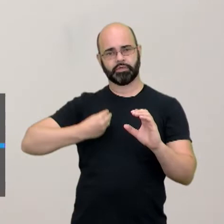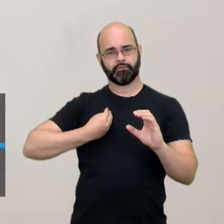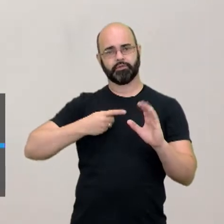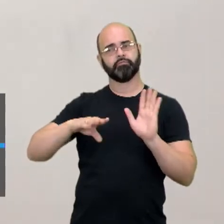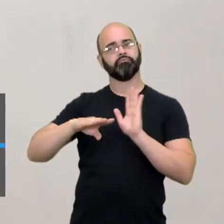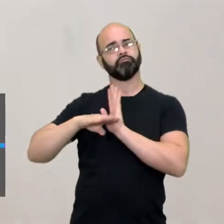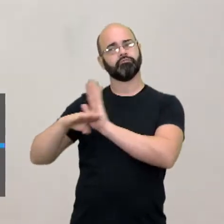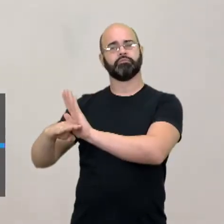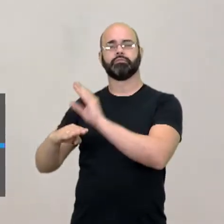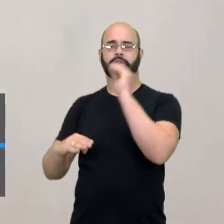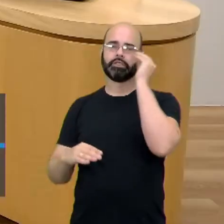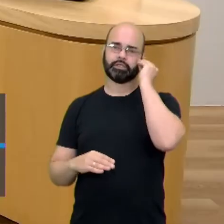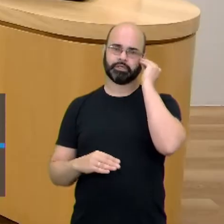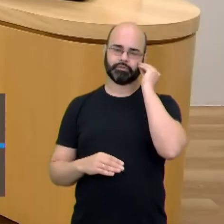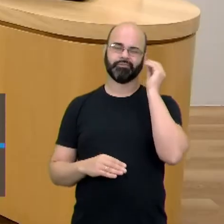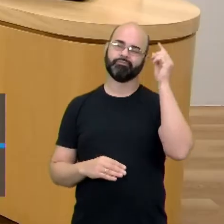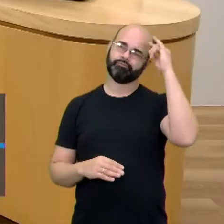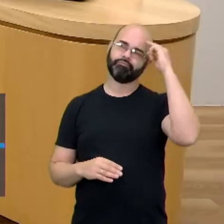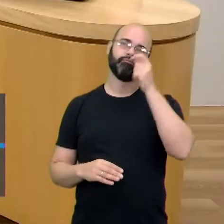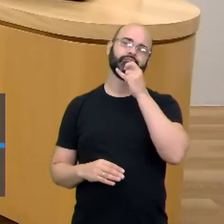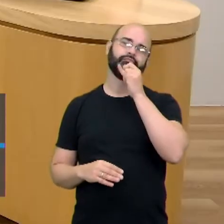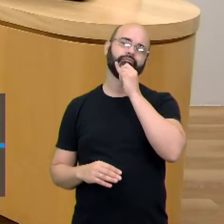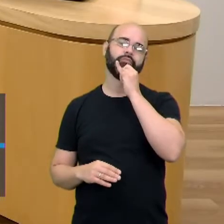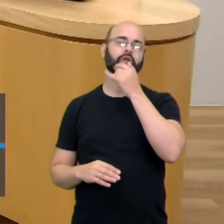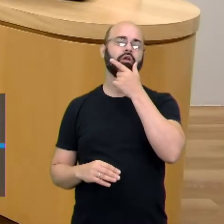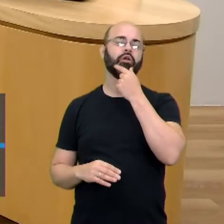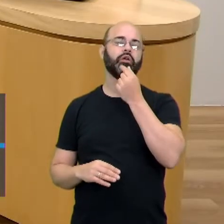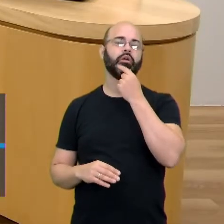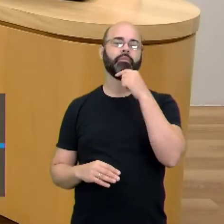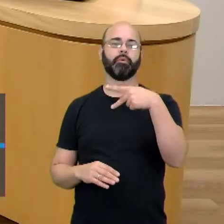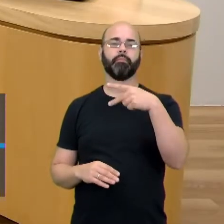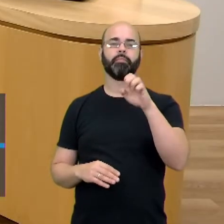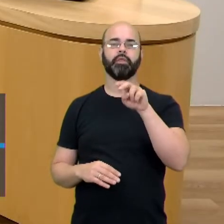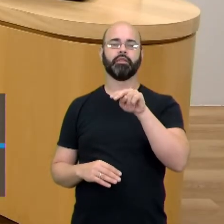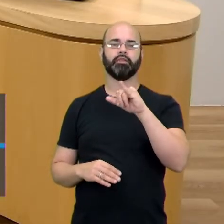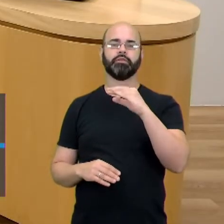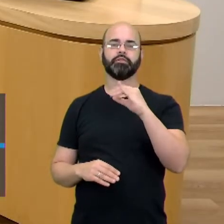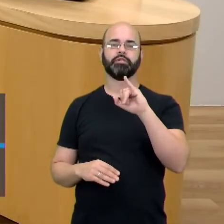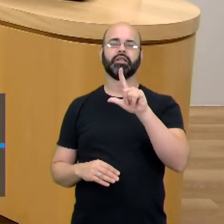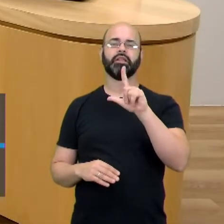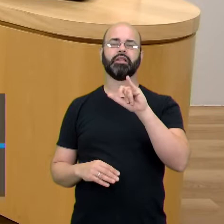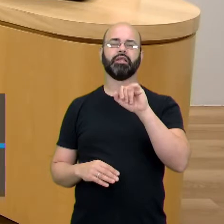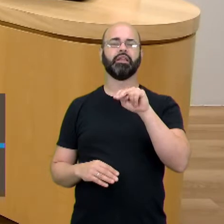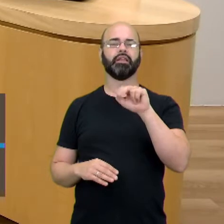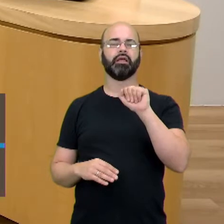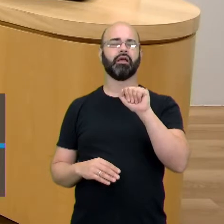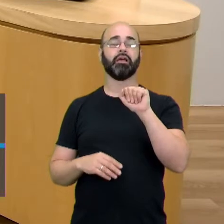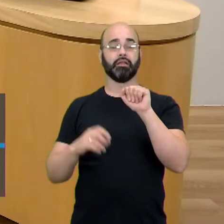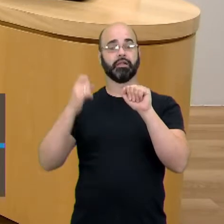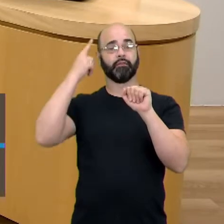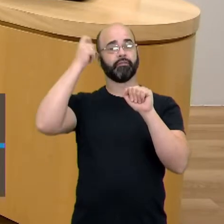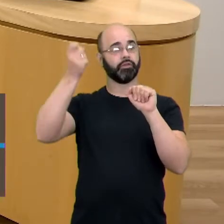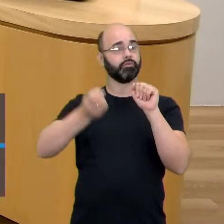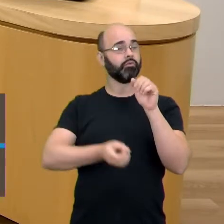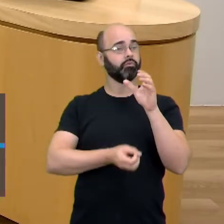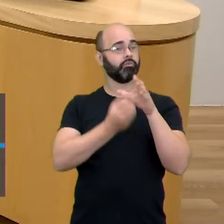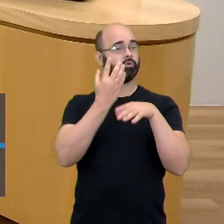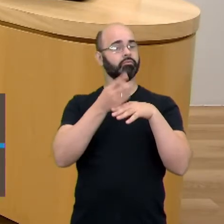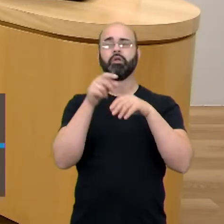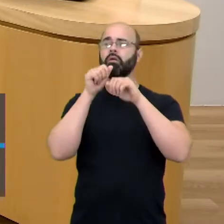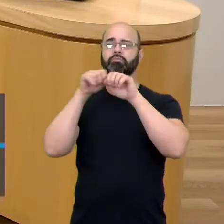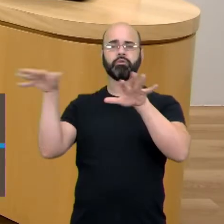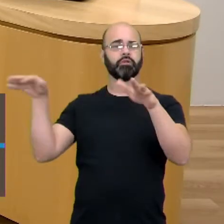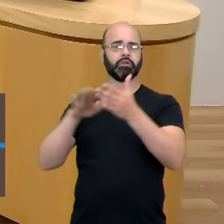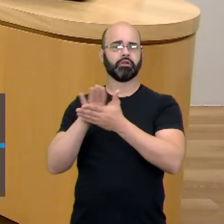sujeito que inventou a penicilina tivesse guardado no laboratório dele, nunca mais tivesse falado com alguém? De